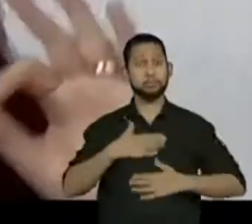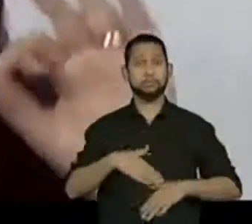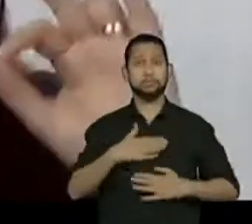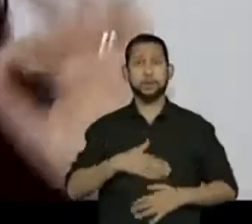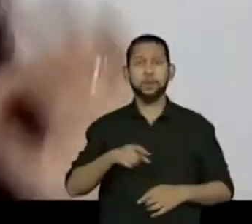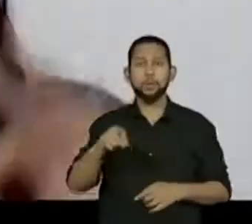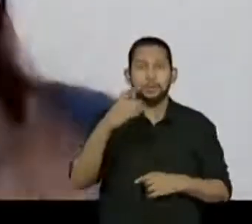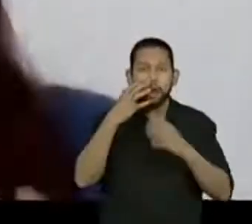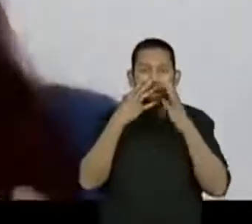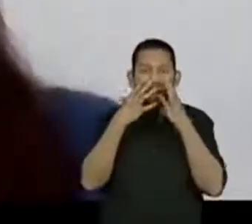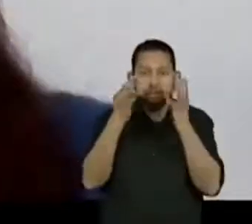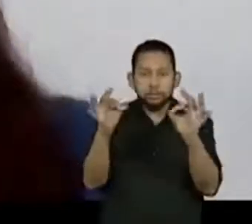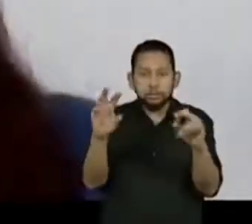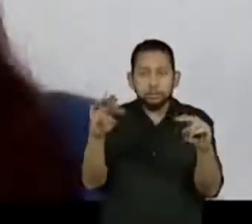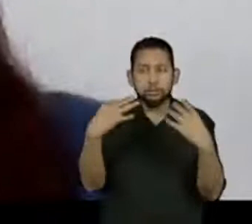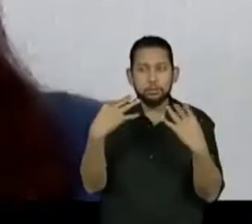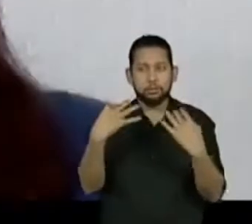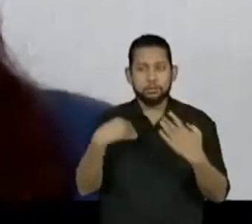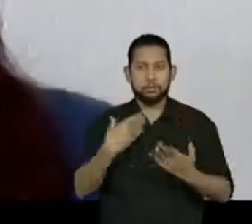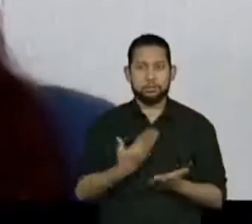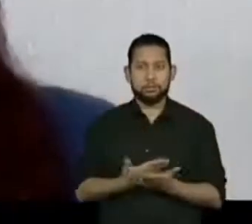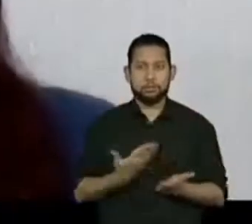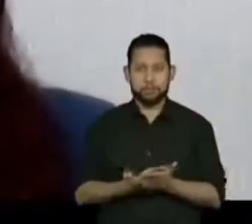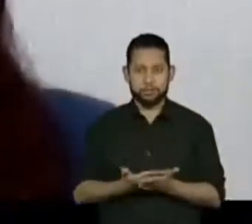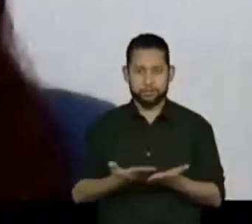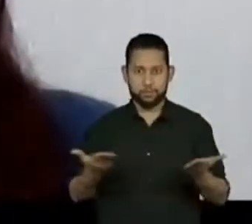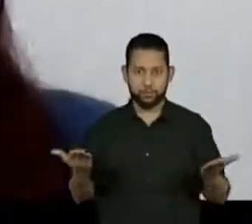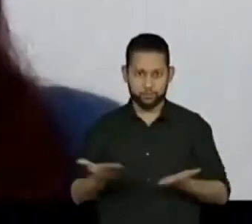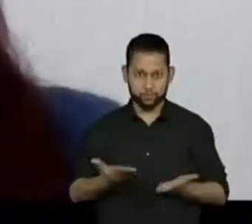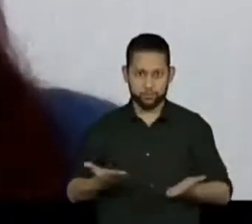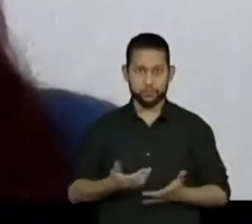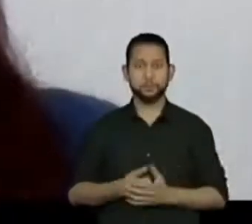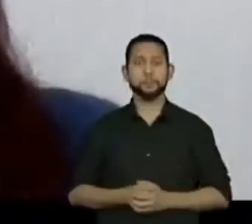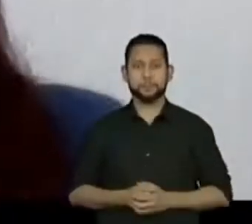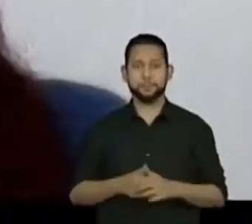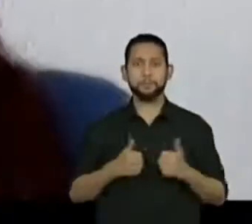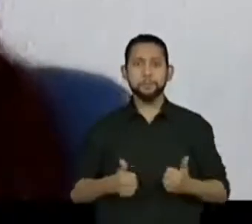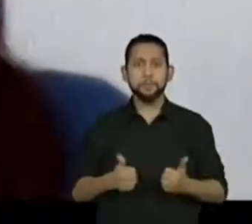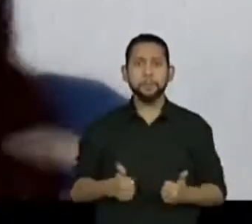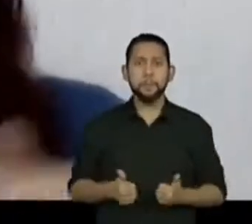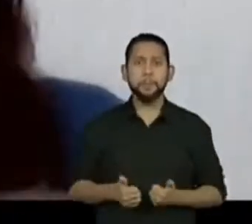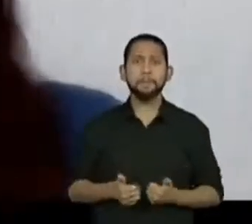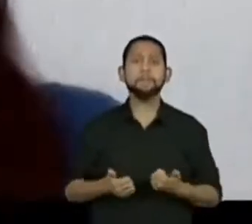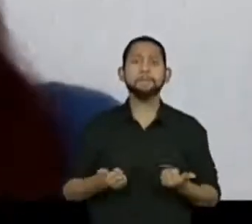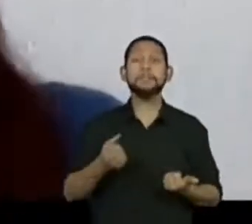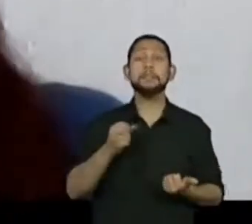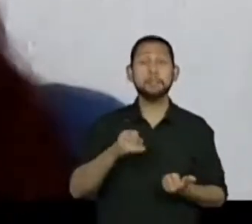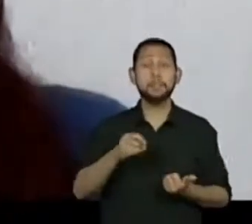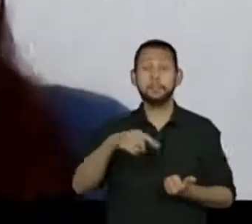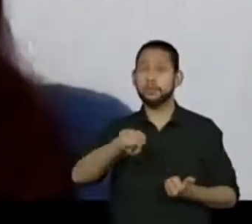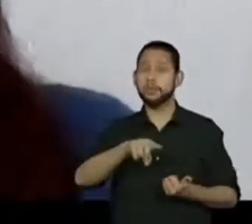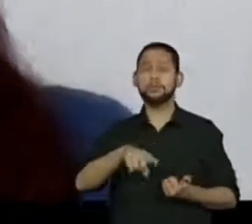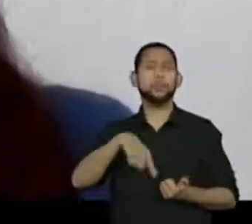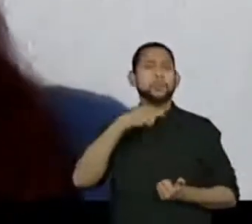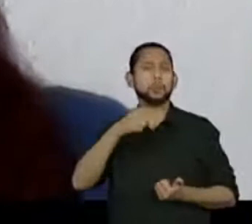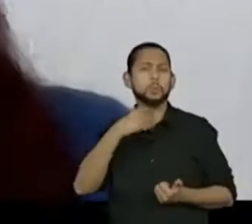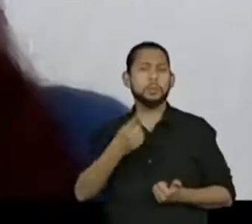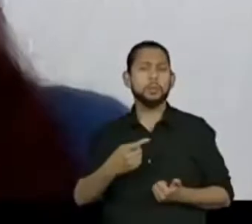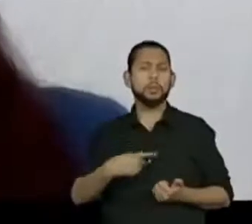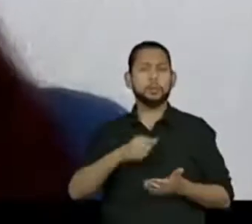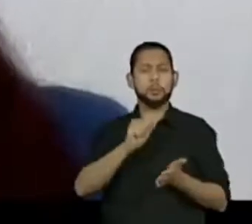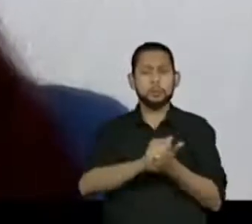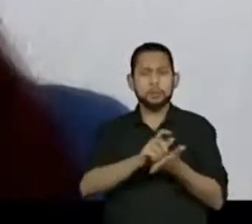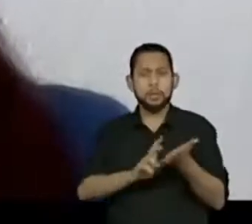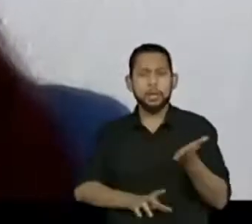Para vocês prestarem bastante atenção na aula que a gente vai ter. Tudo bem? Se vocês não conseguirem realizar as